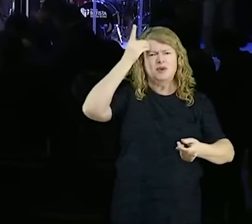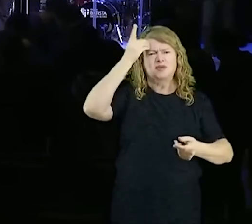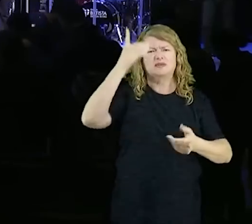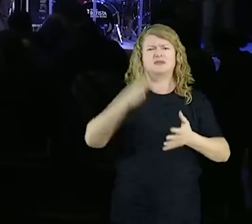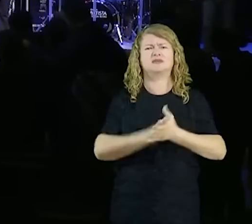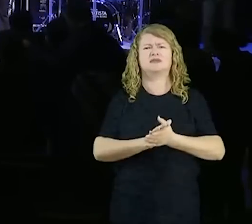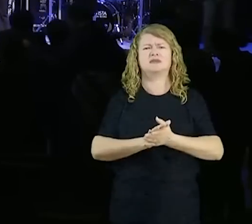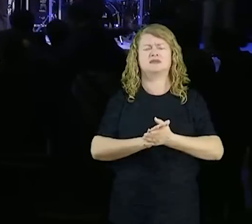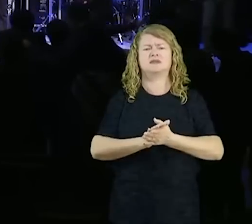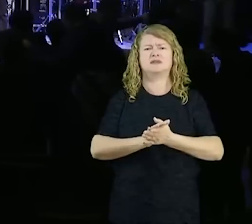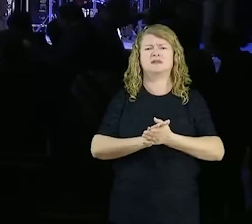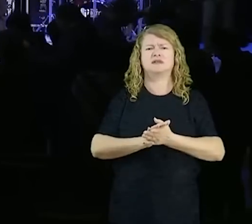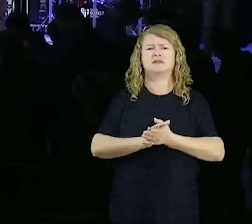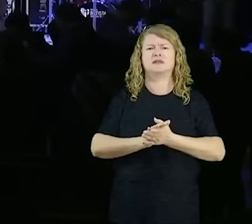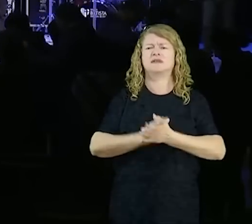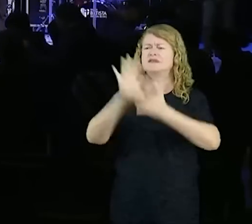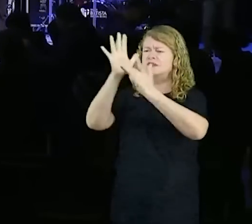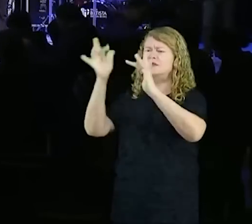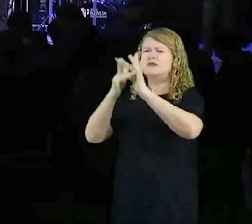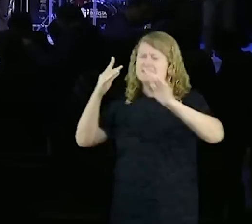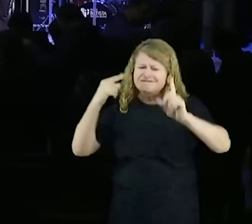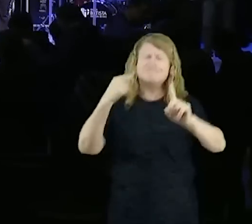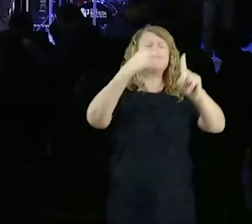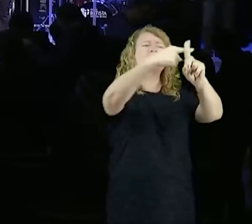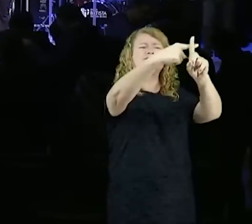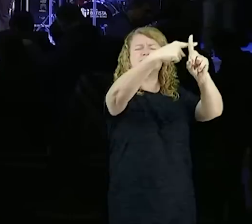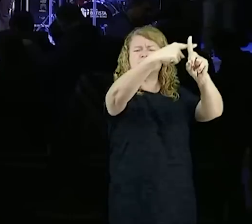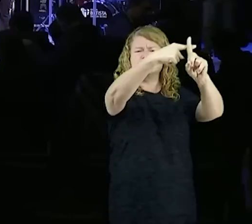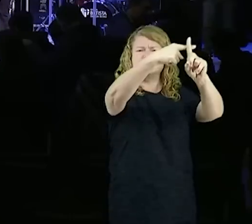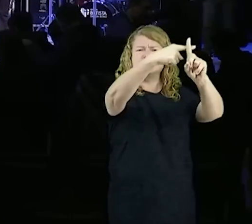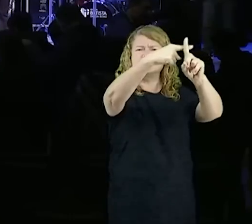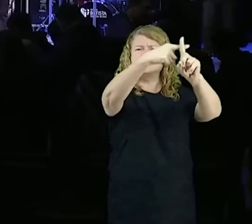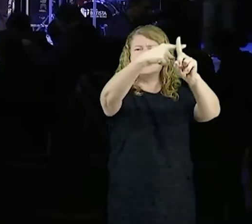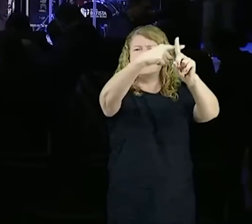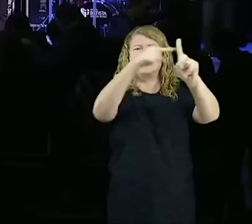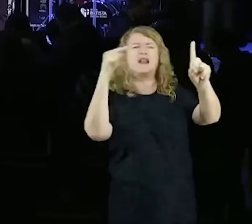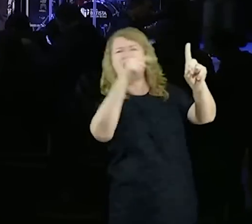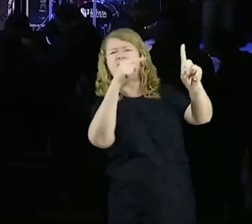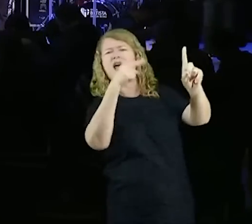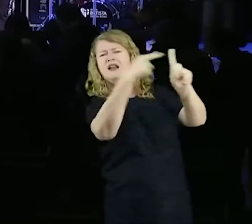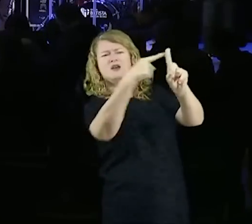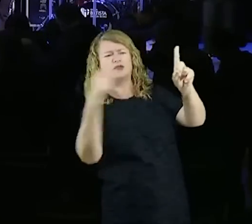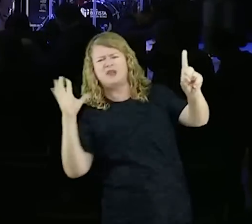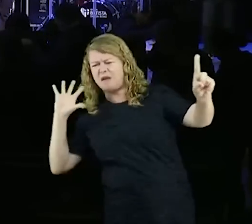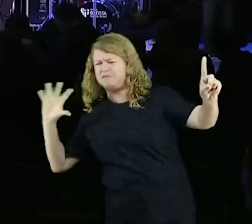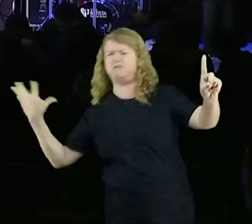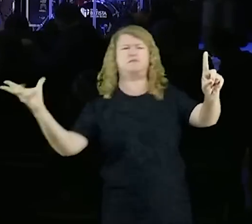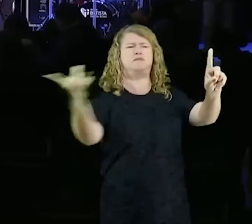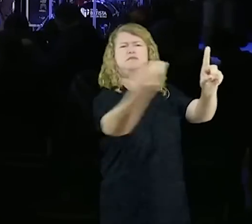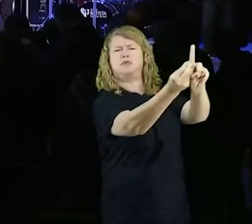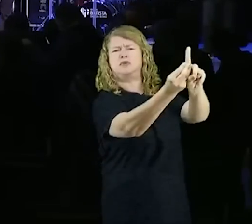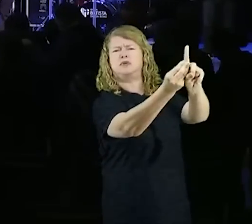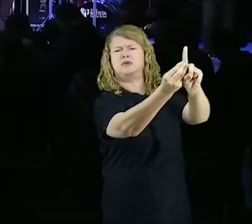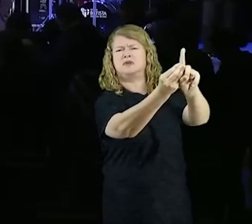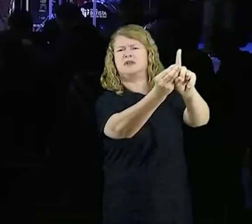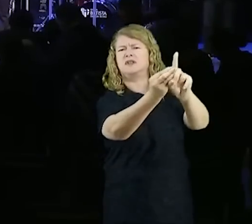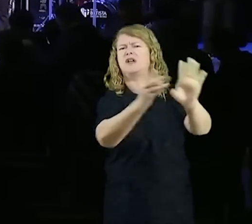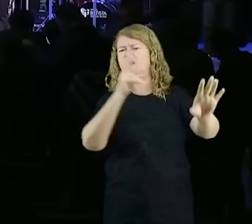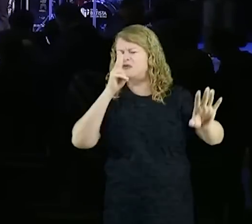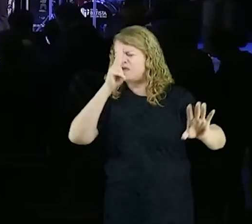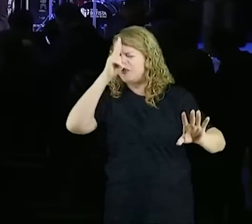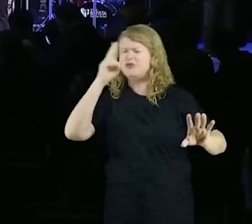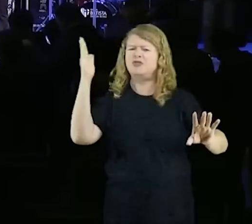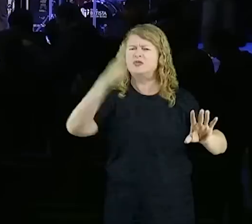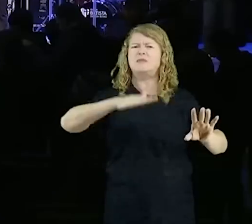daquele que na cruz, acabou com toda a fortaleza do inferno, aquele que